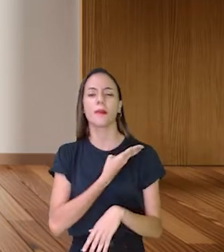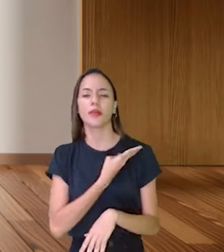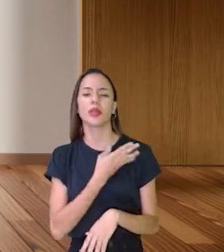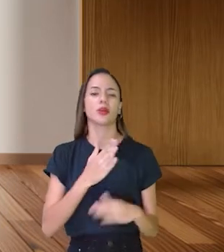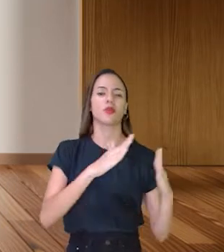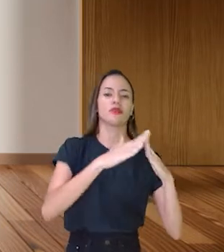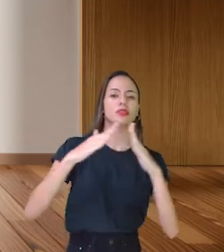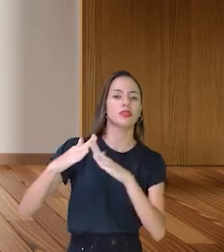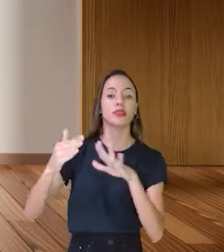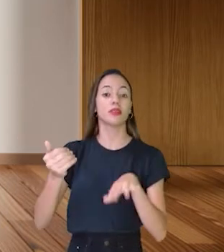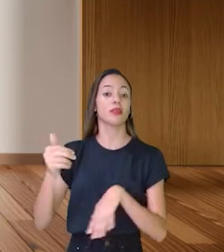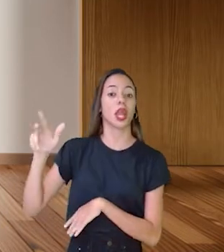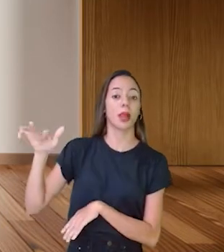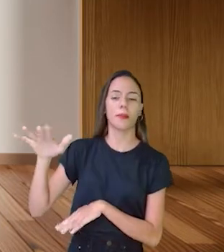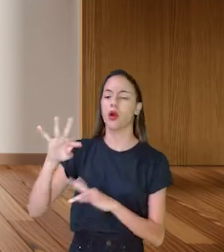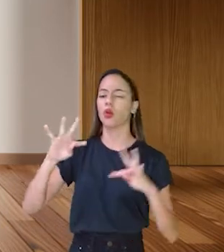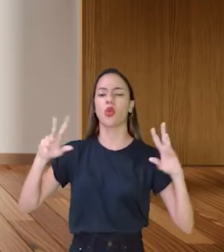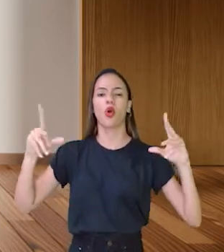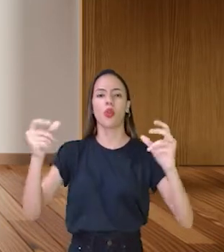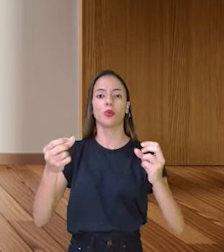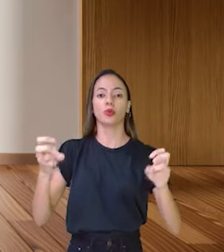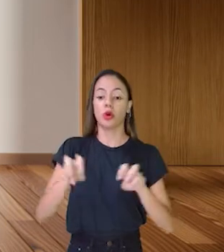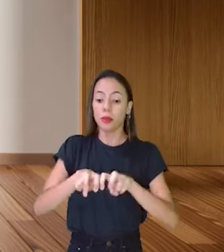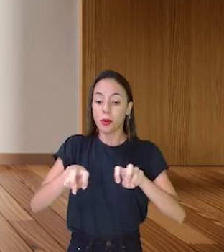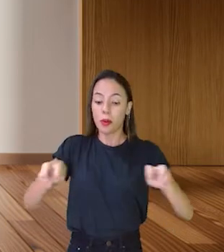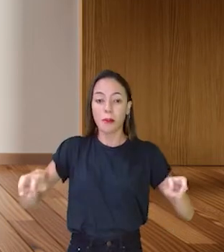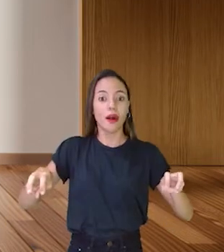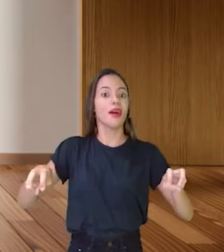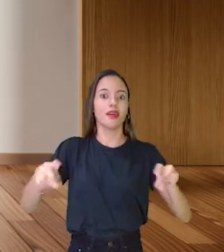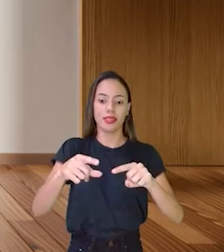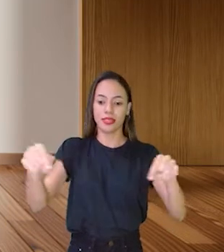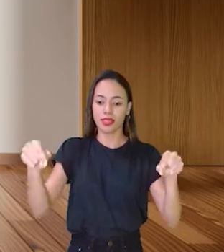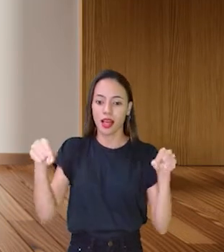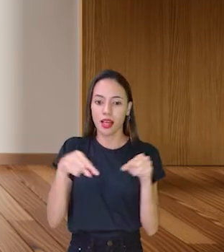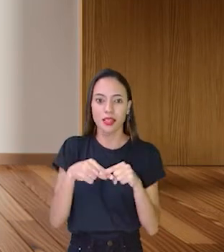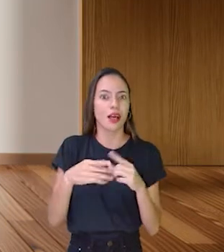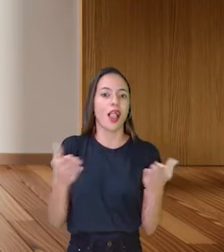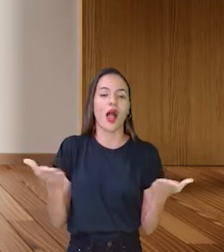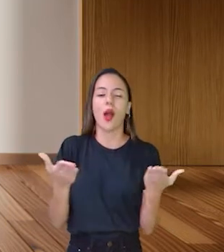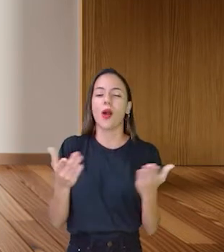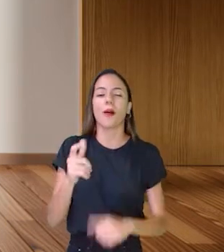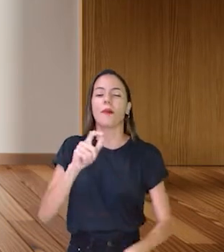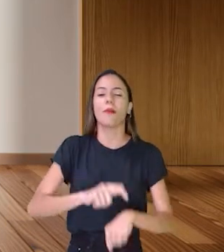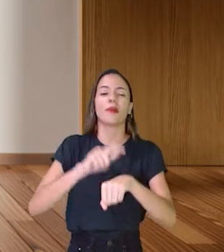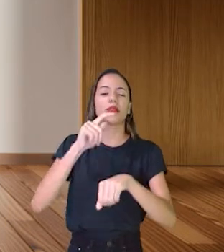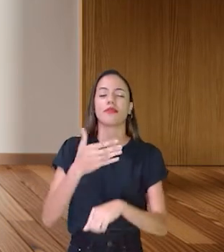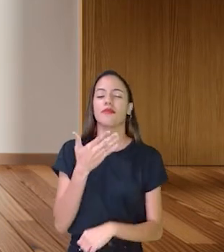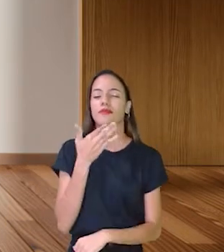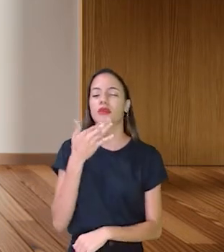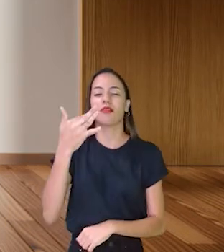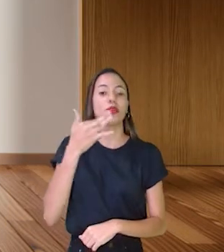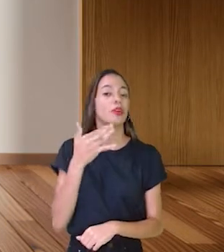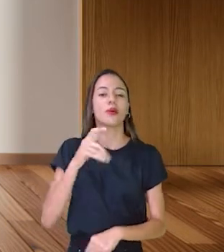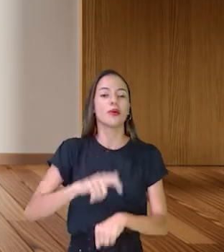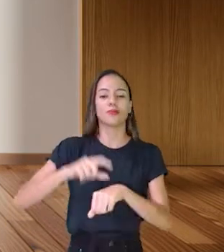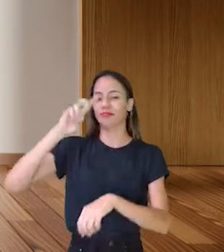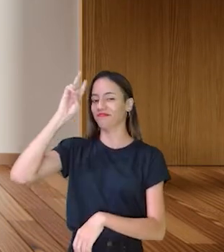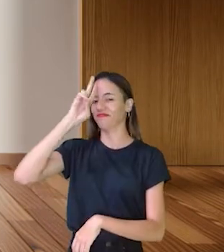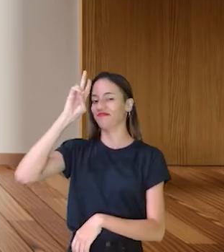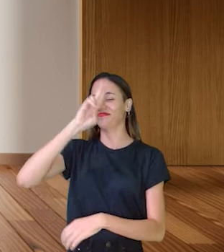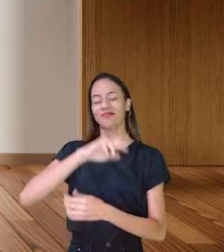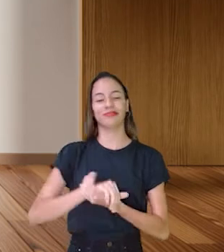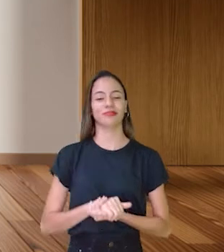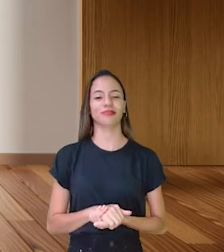primos, vizinhos. Todo mundo na sala. ó, chegou o nosso momento favorito do dia. O momento da nossa história.